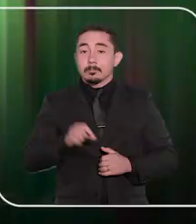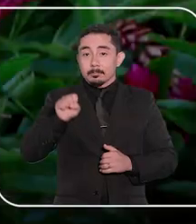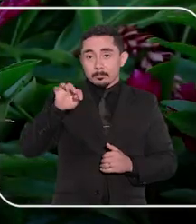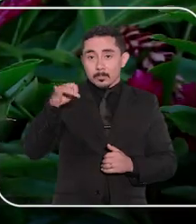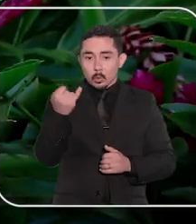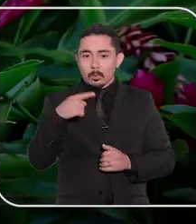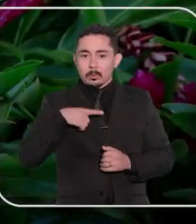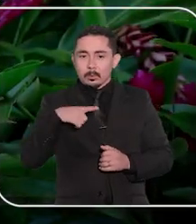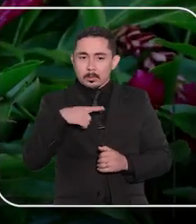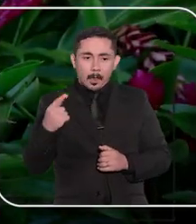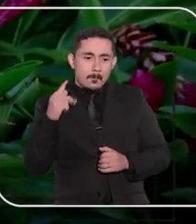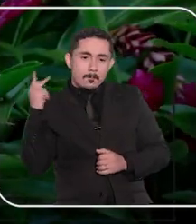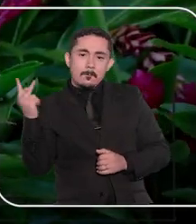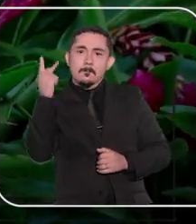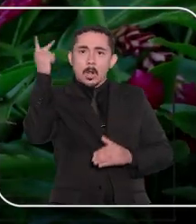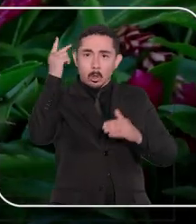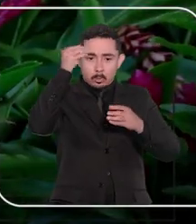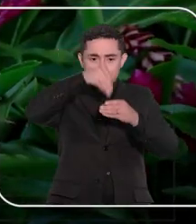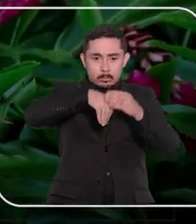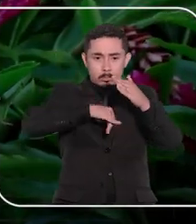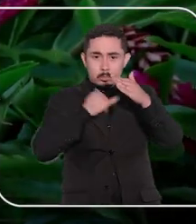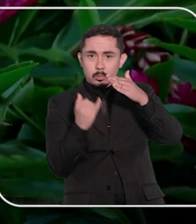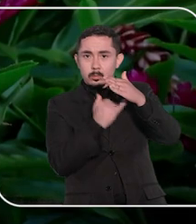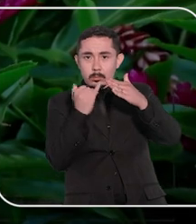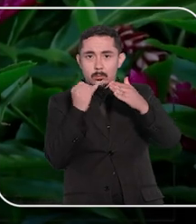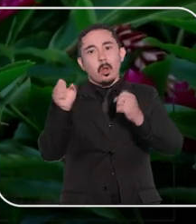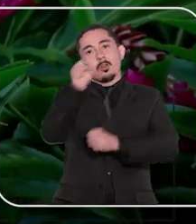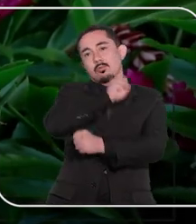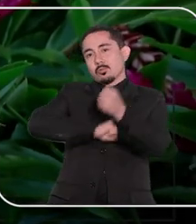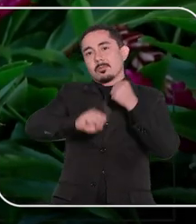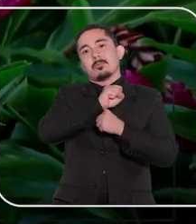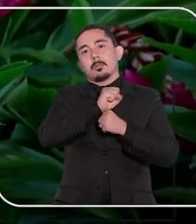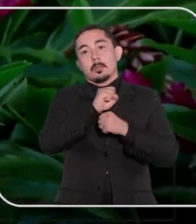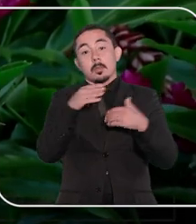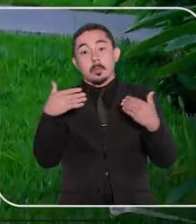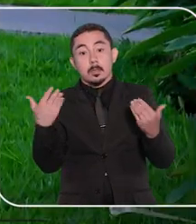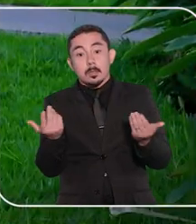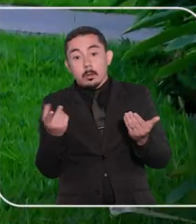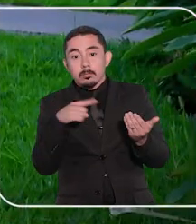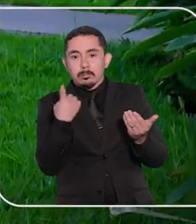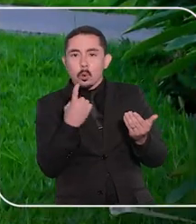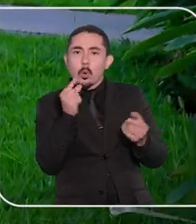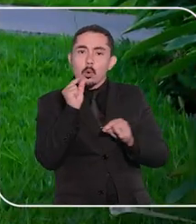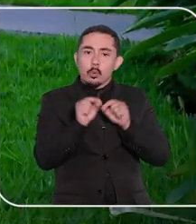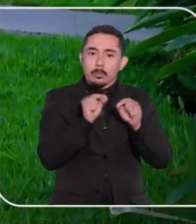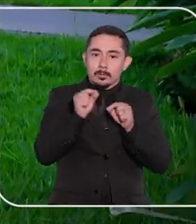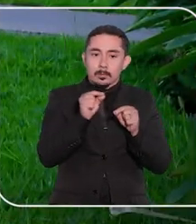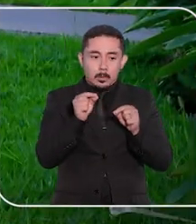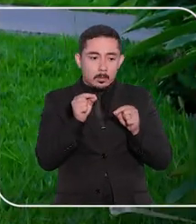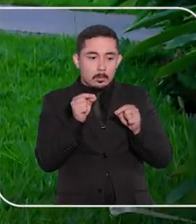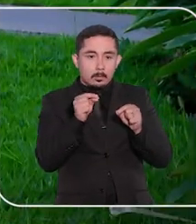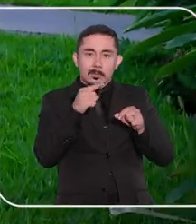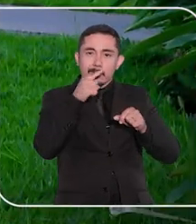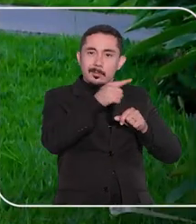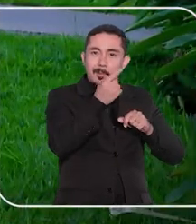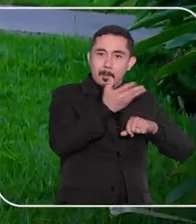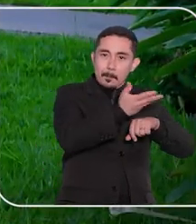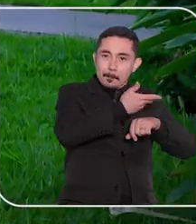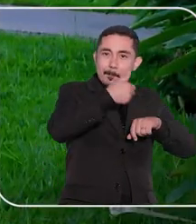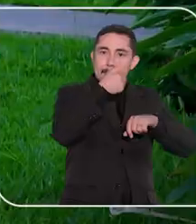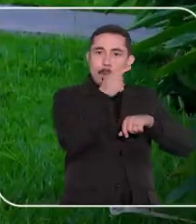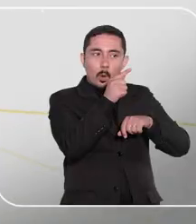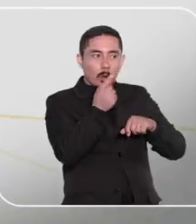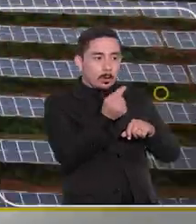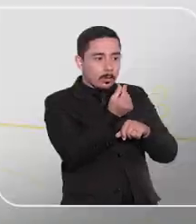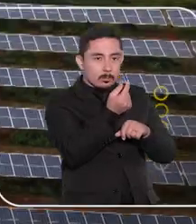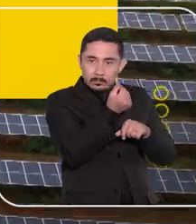O STJ tem como valor institucional sustentabilidade ou seja a gente está alinhando qualidade do